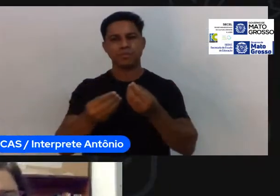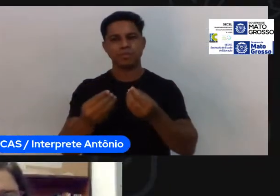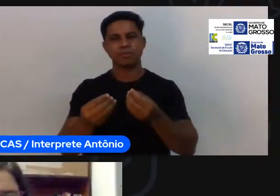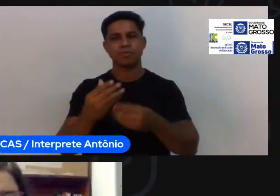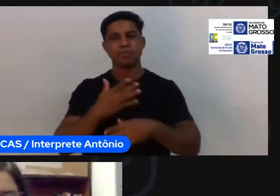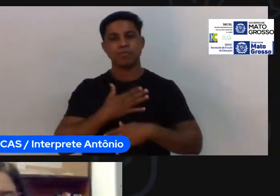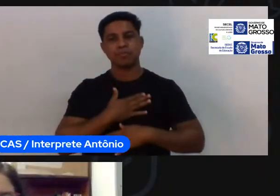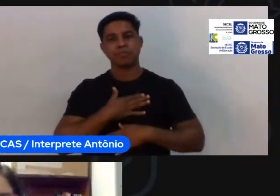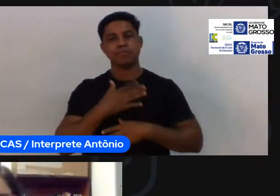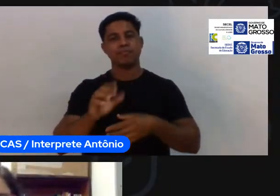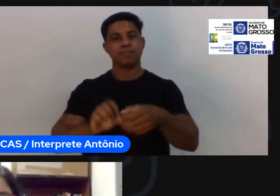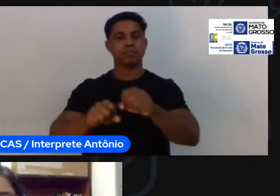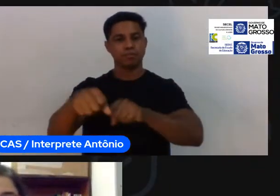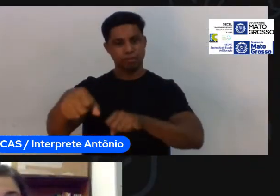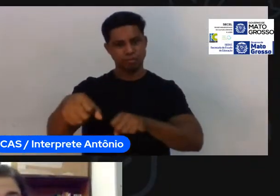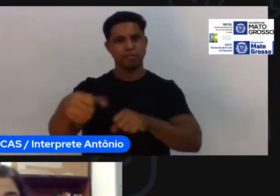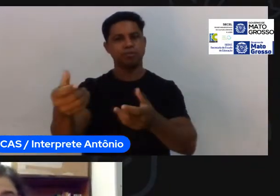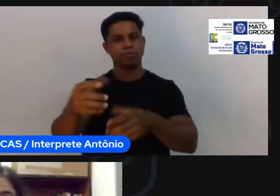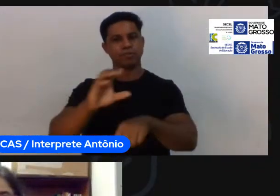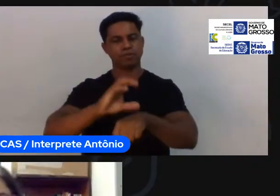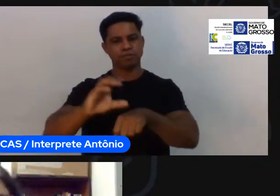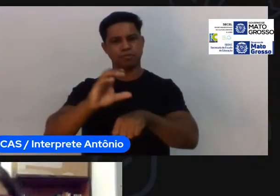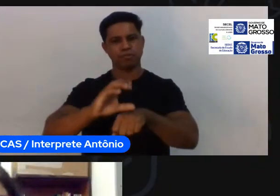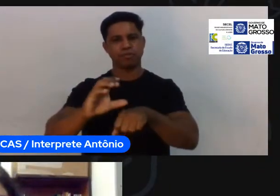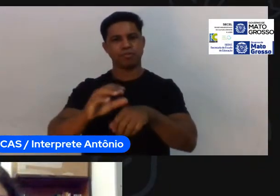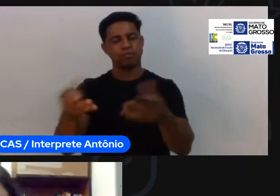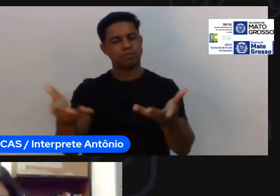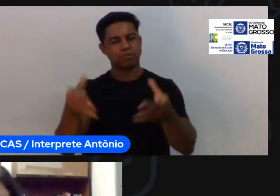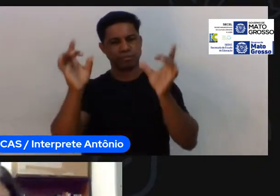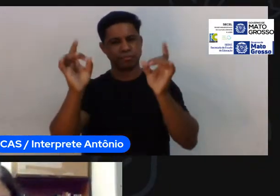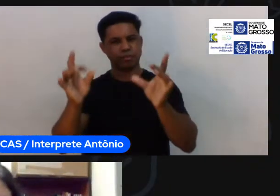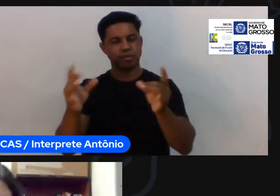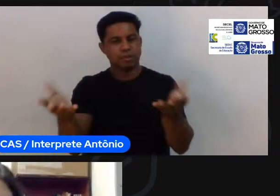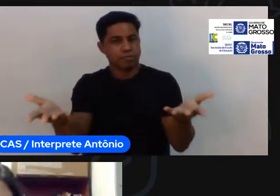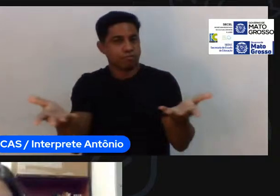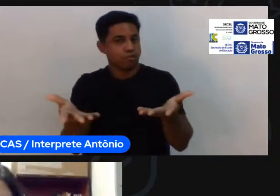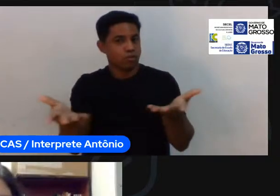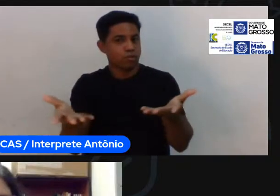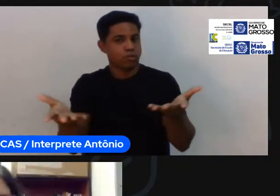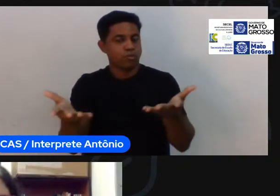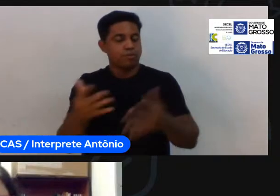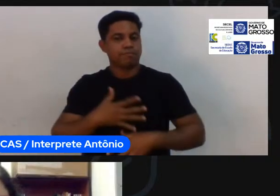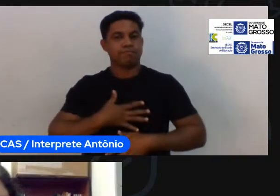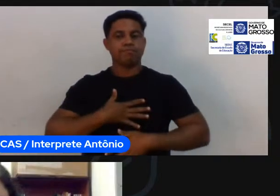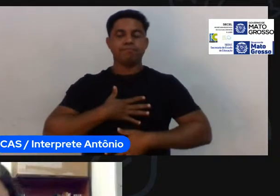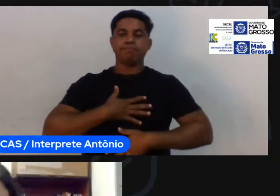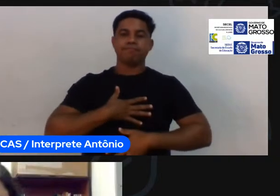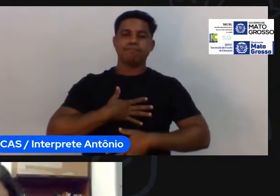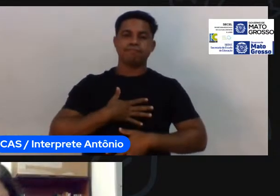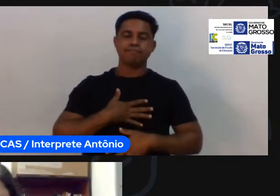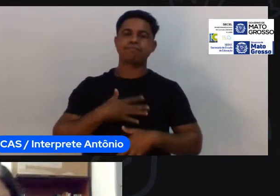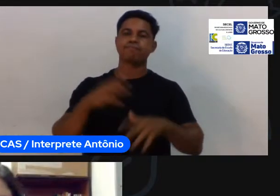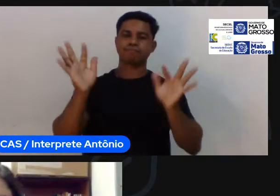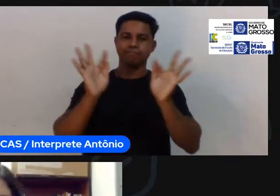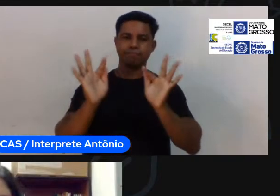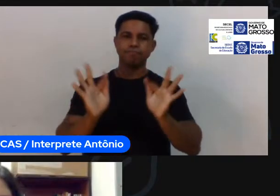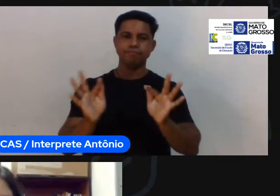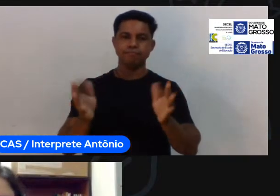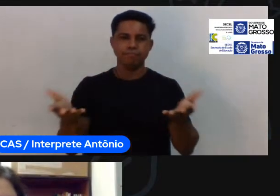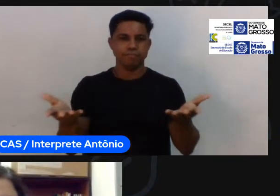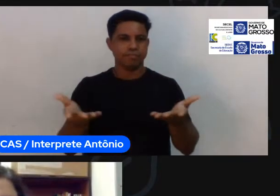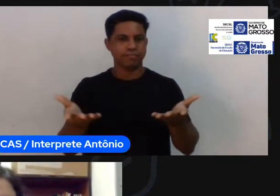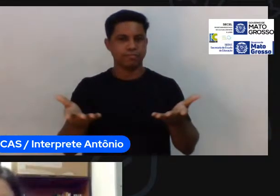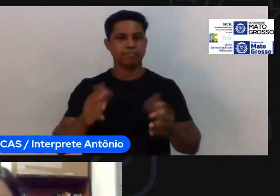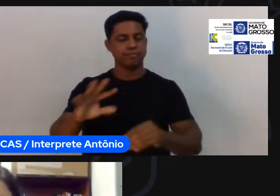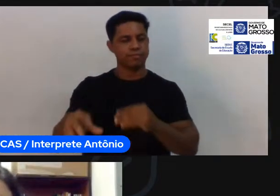vai ser bastante especial para a tarde de hoje, pelo tema que foi escolhido para essa palestra. Tive a oportunidade de circular